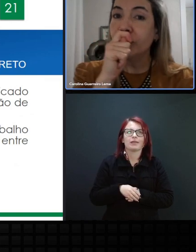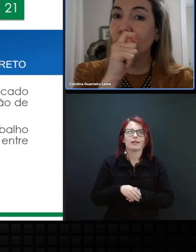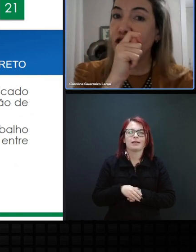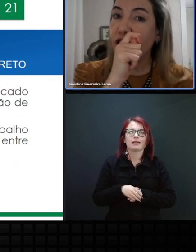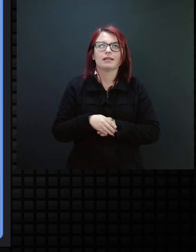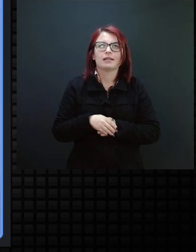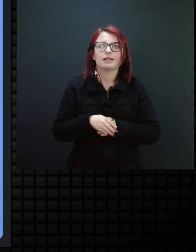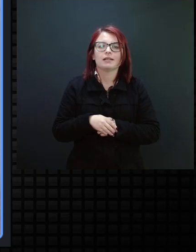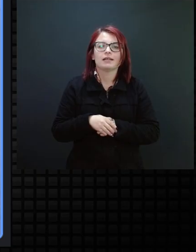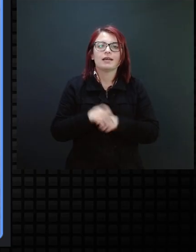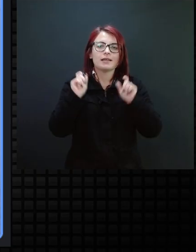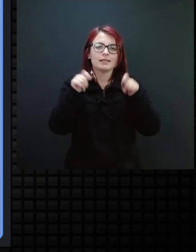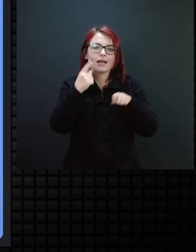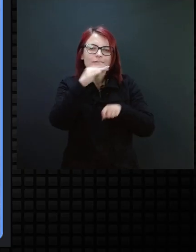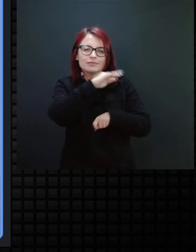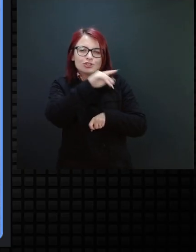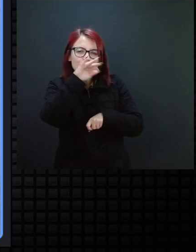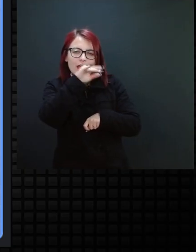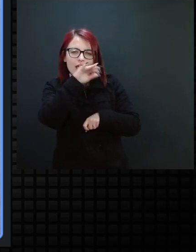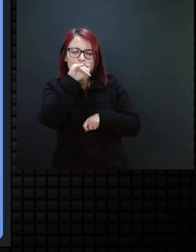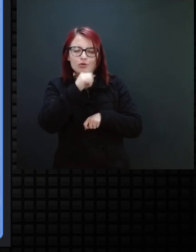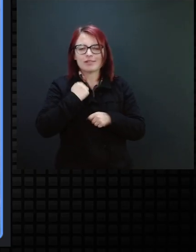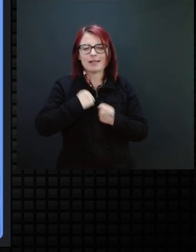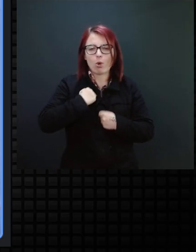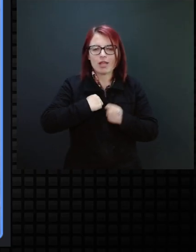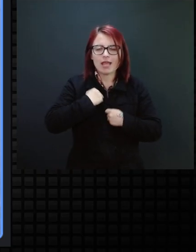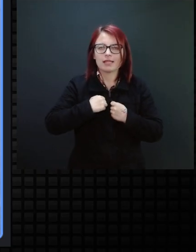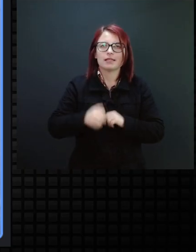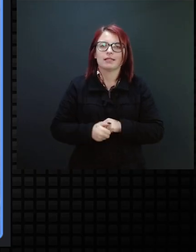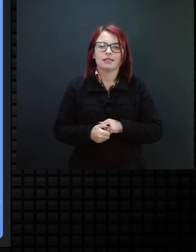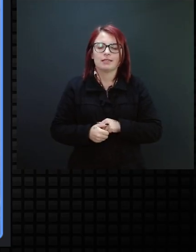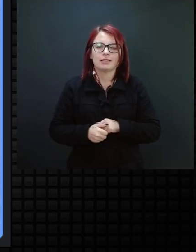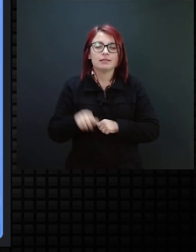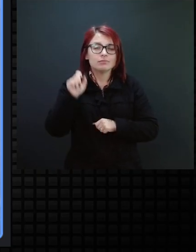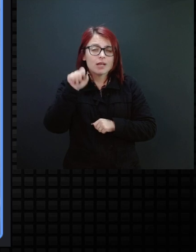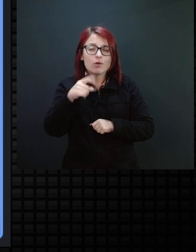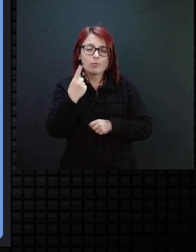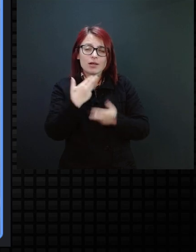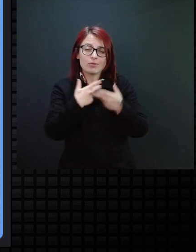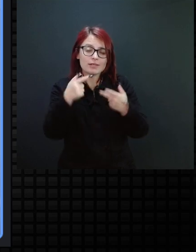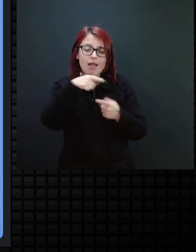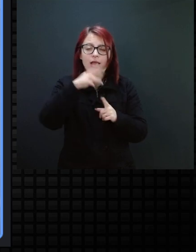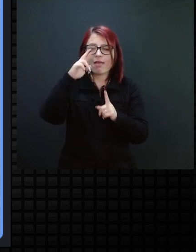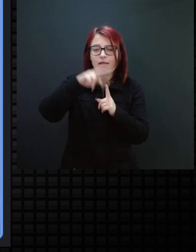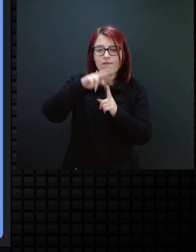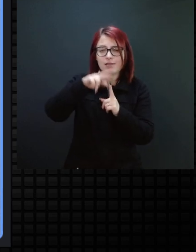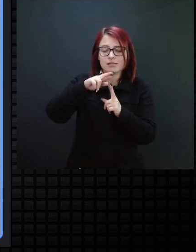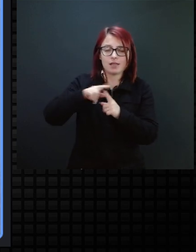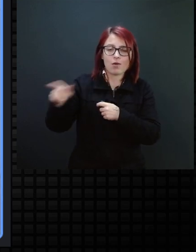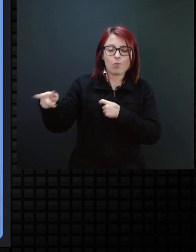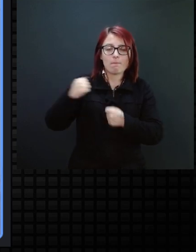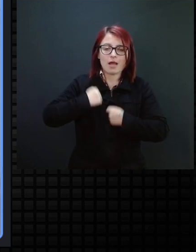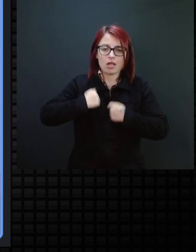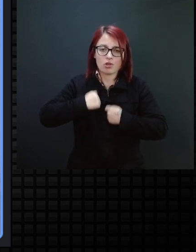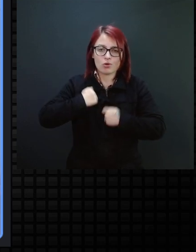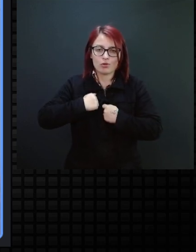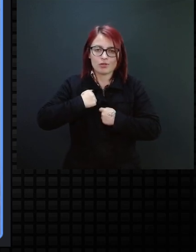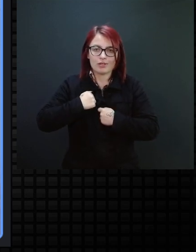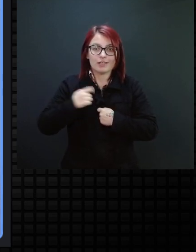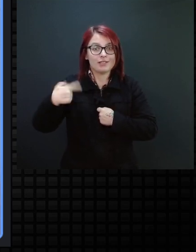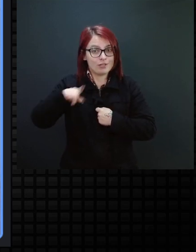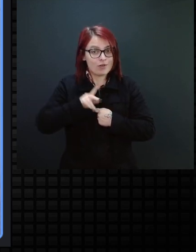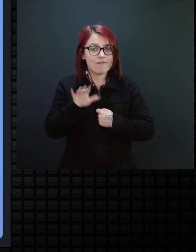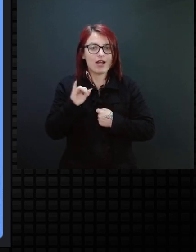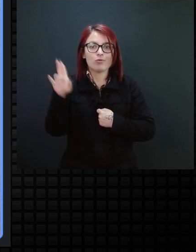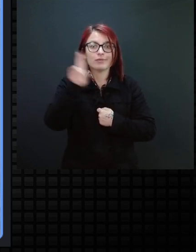ser o cheirinho do sabonete, que pode ser algo que faça a referência e que você vai usar sempre o